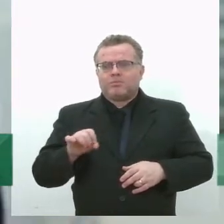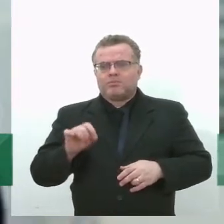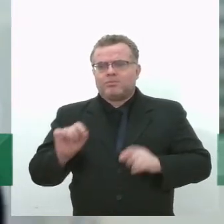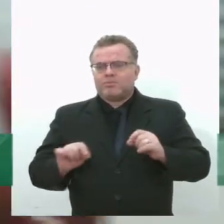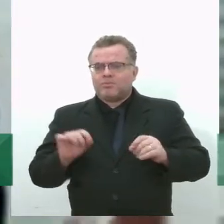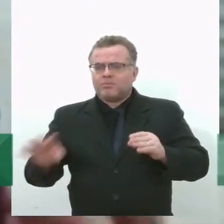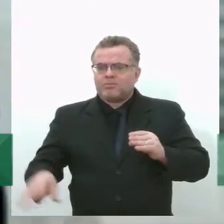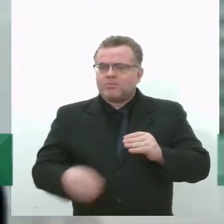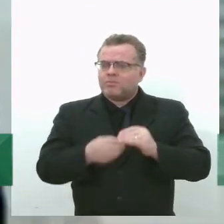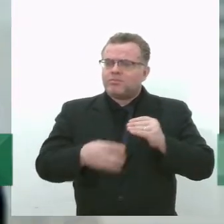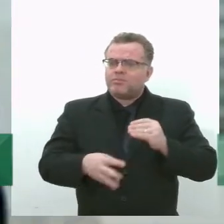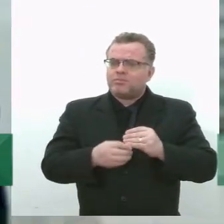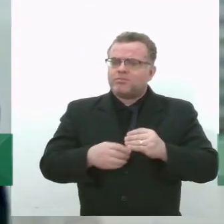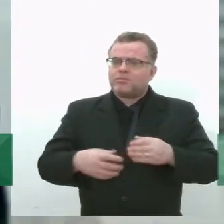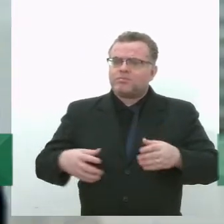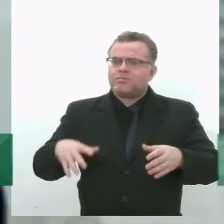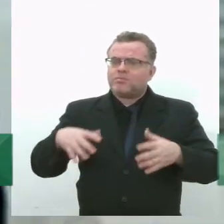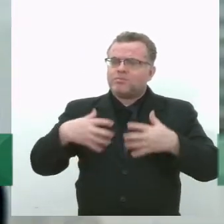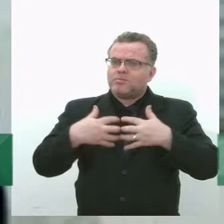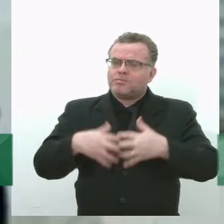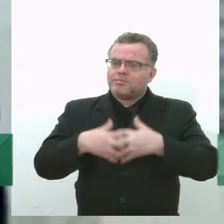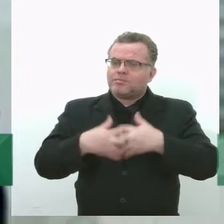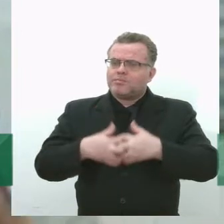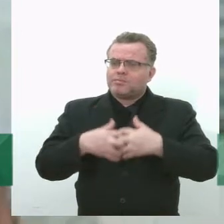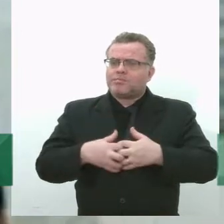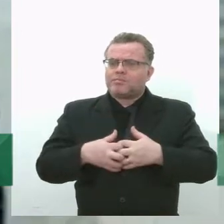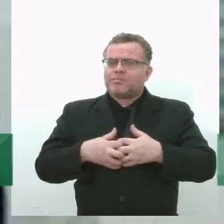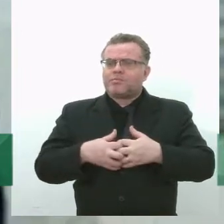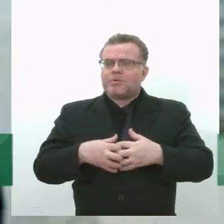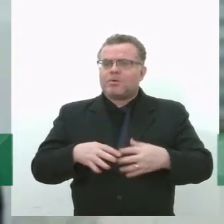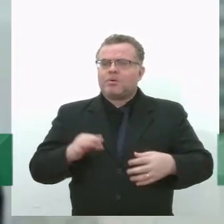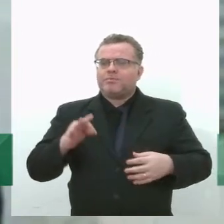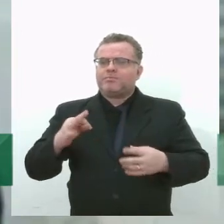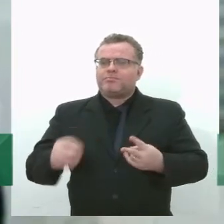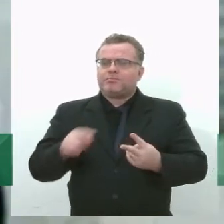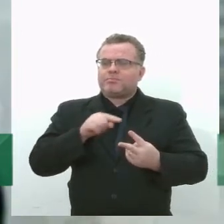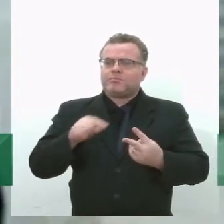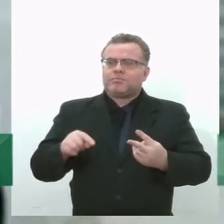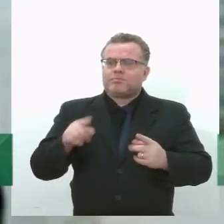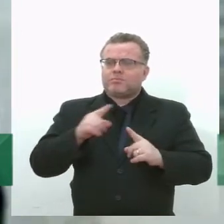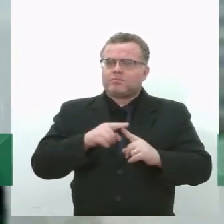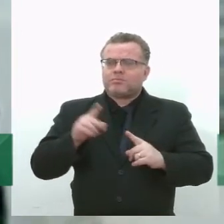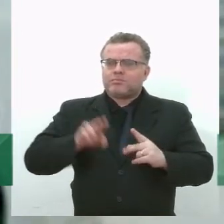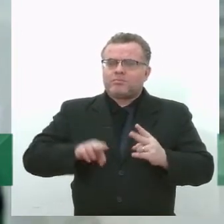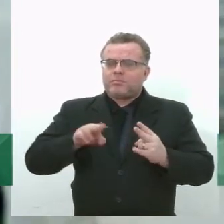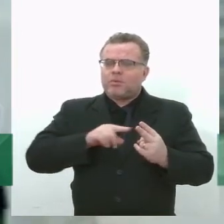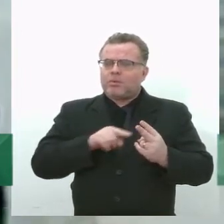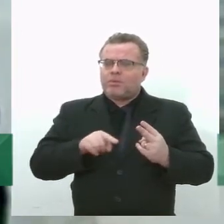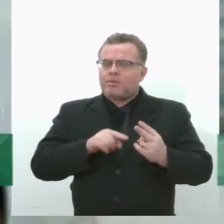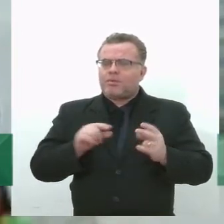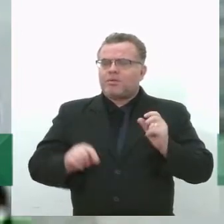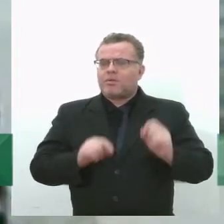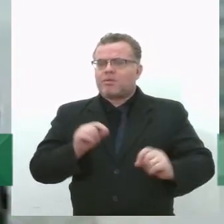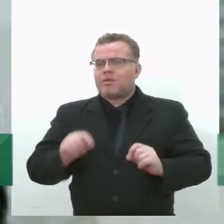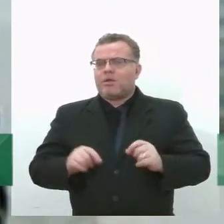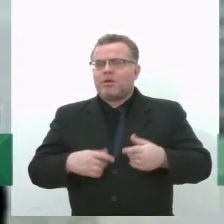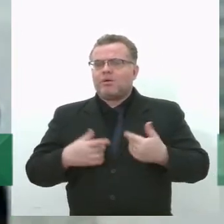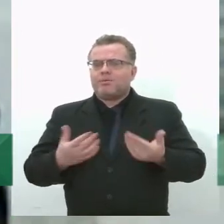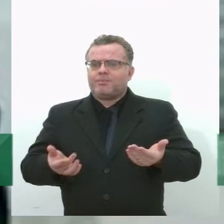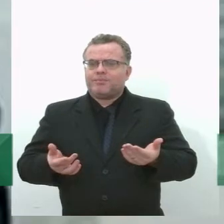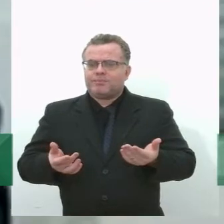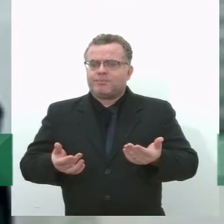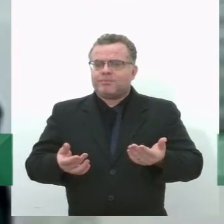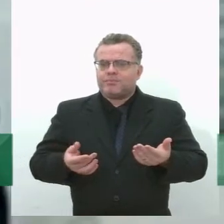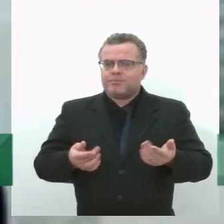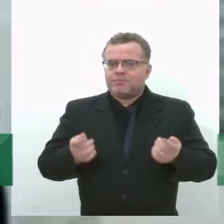drenagem vertical e horizontal. E em processo de camadas, a vai fazendo a